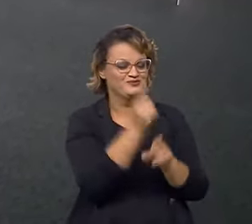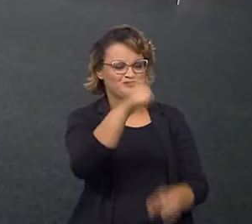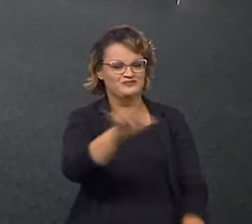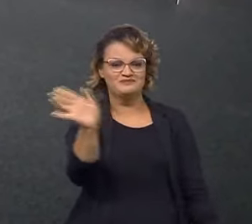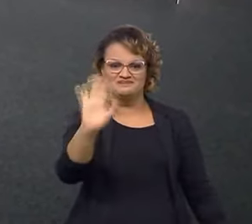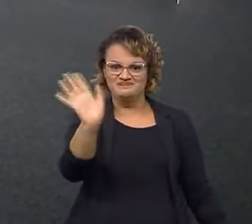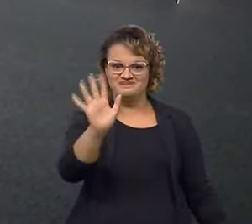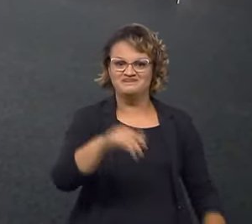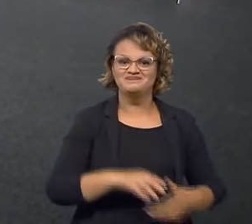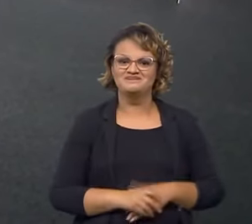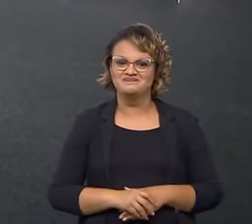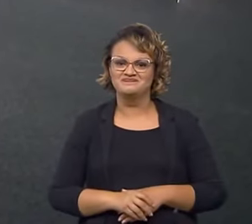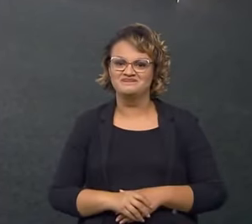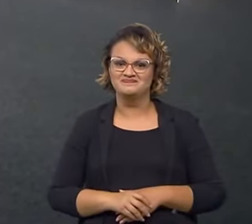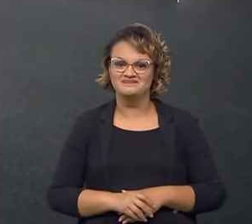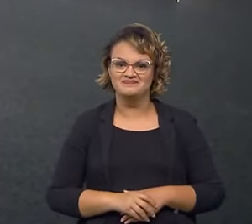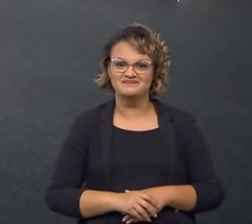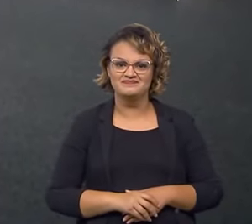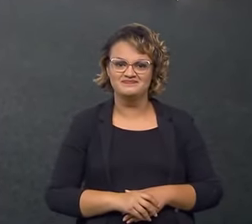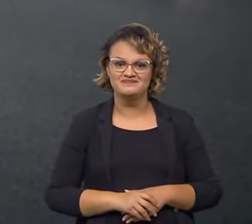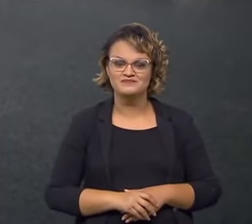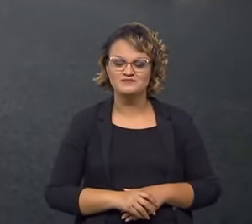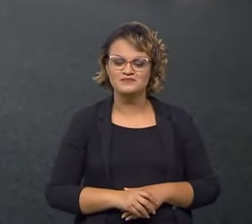tem mais. Ótima semana a todos. Até lá.